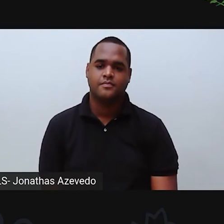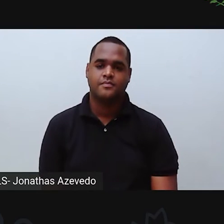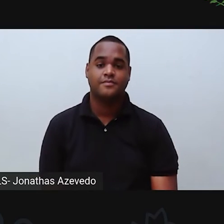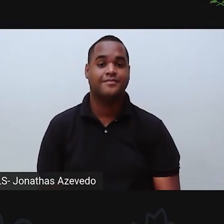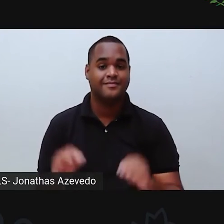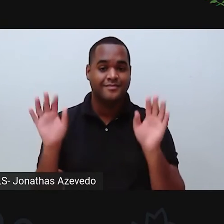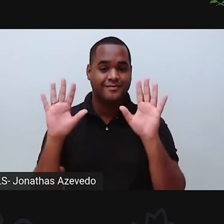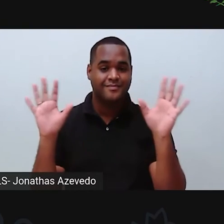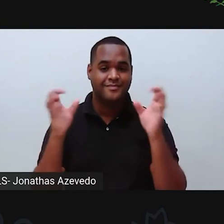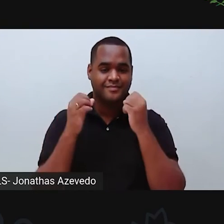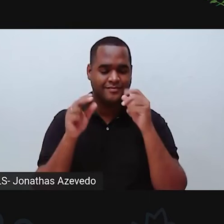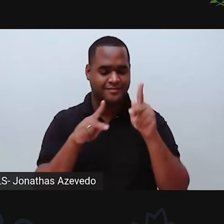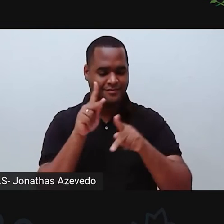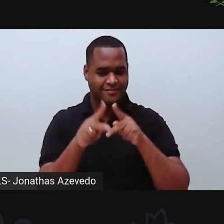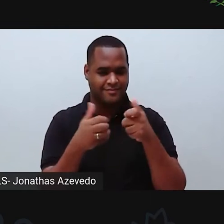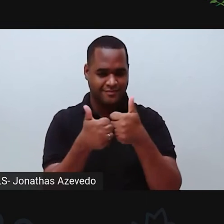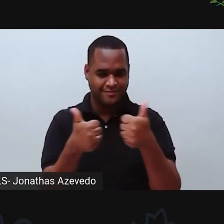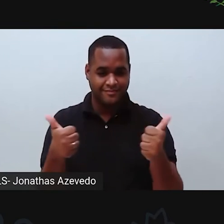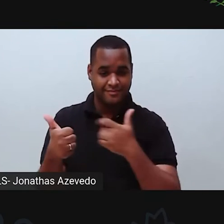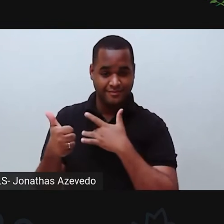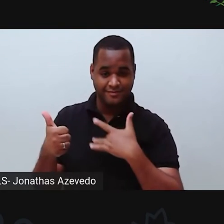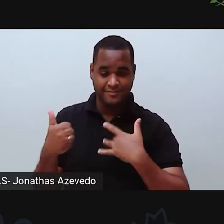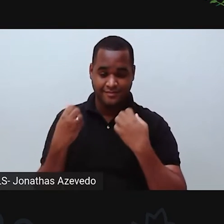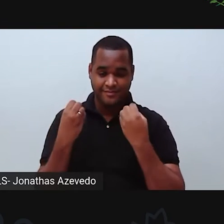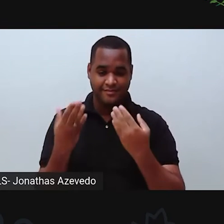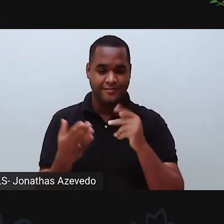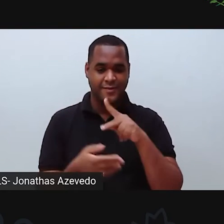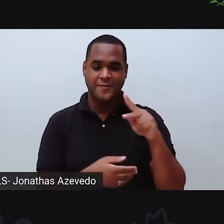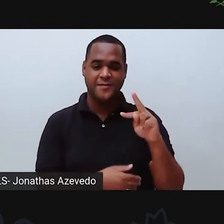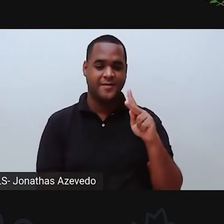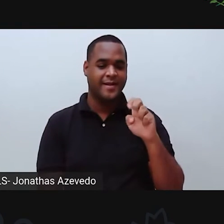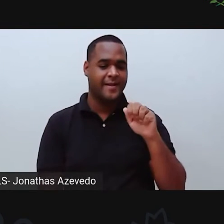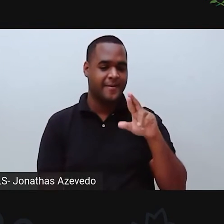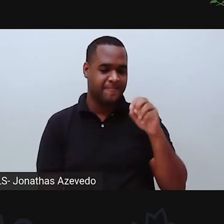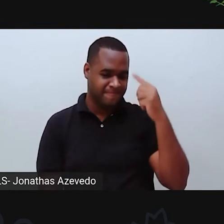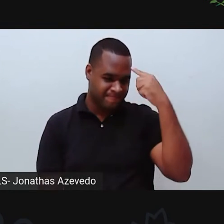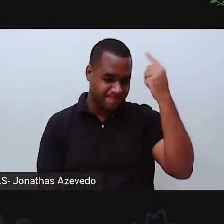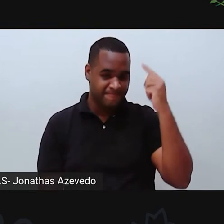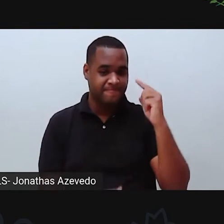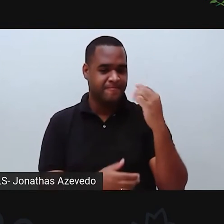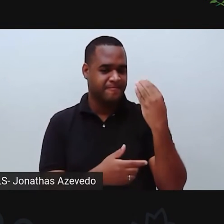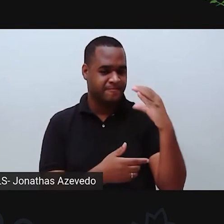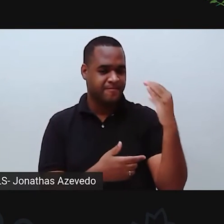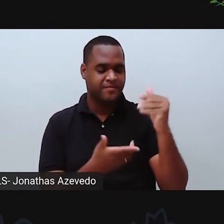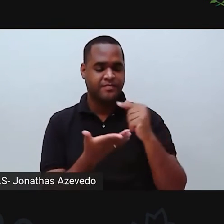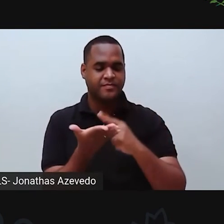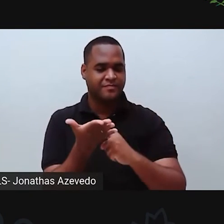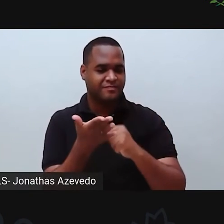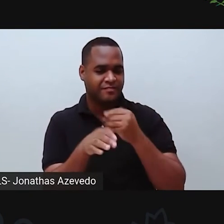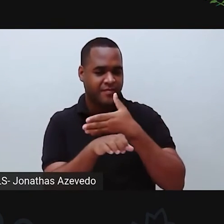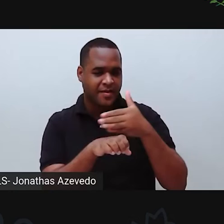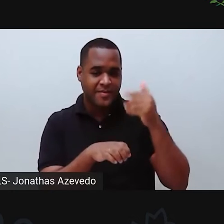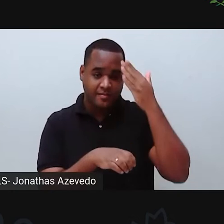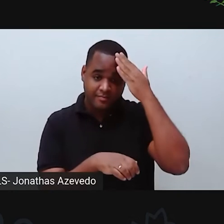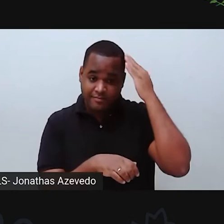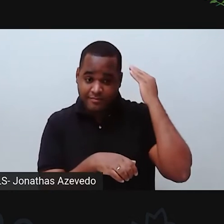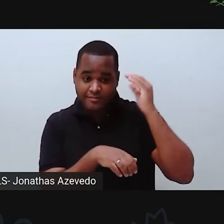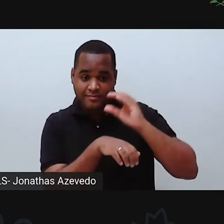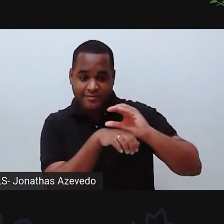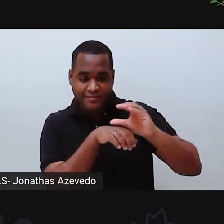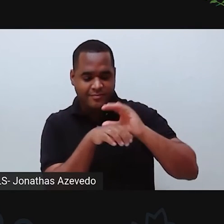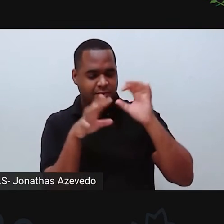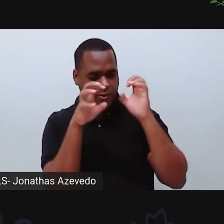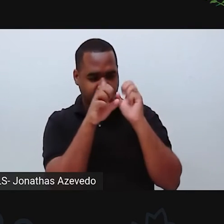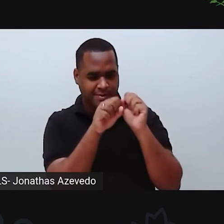Olá pessoal, tudo bem com vocês? Eu sou a professora Taira Santos de Ciências. Sou uma mulher de pele clara, tenho cabelos castanhos